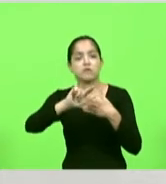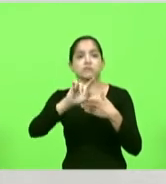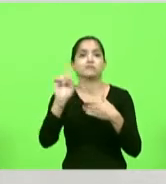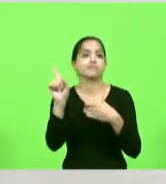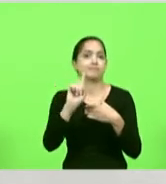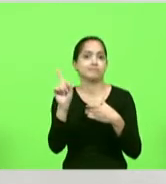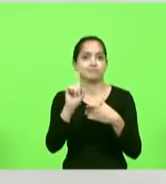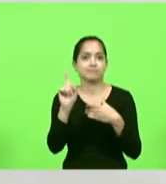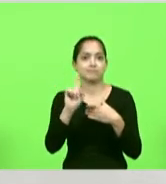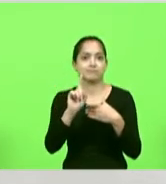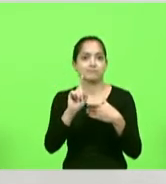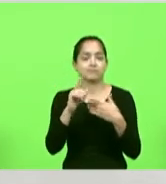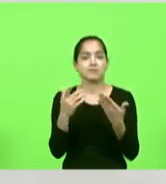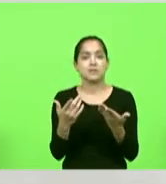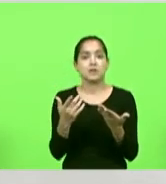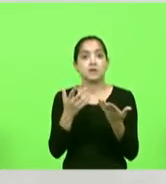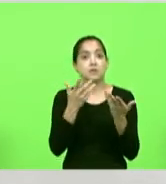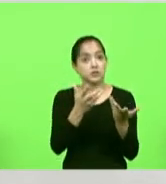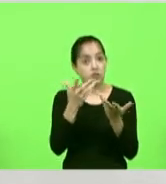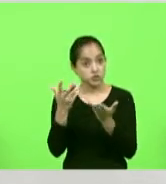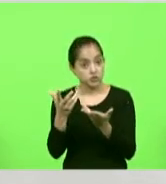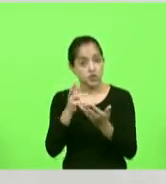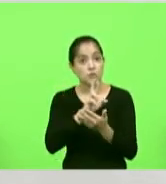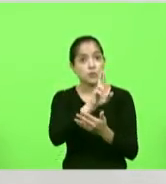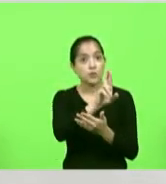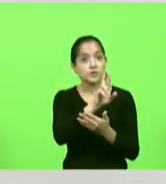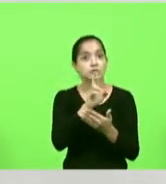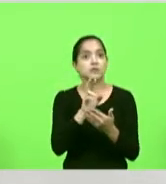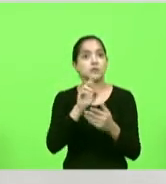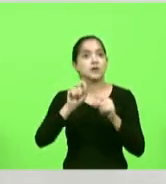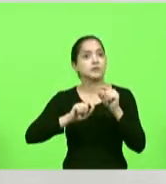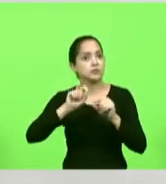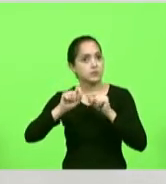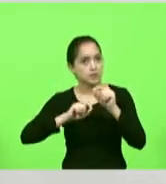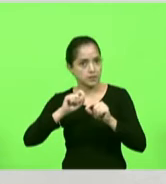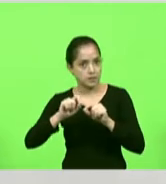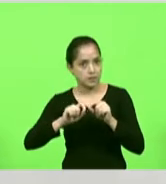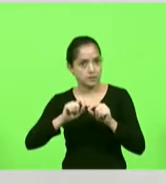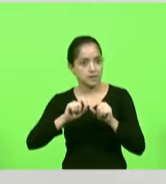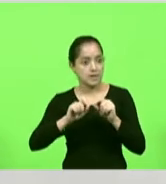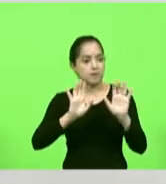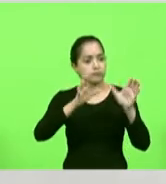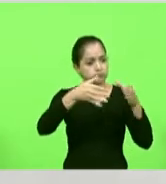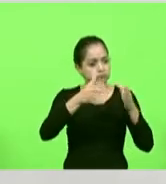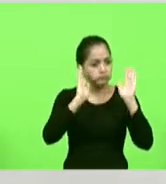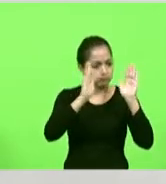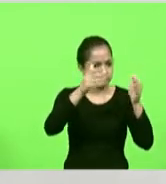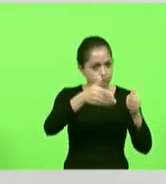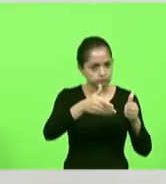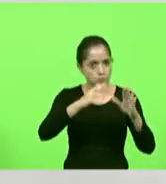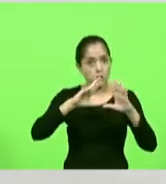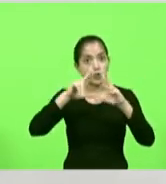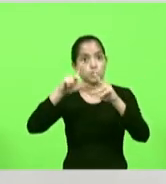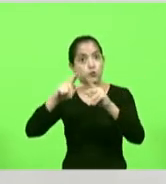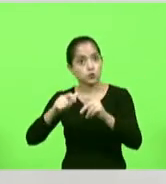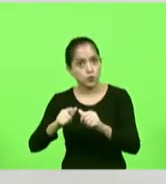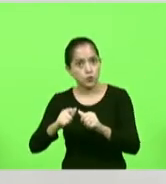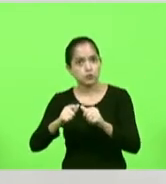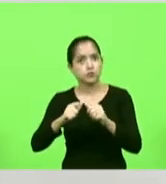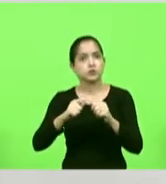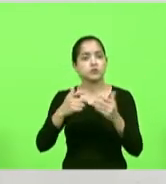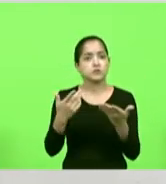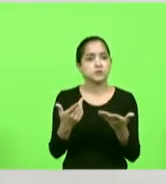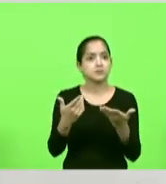e o que nós queremos com o resultado final também desta frente parlamentar é que todos esses possíveis